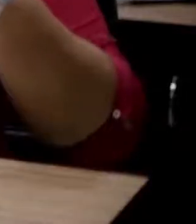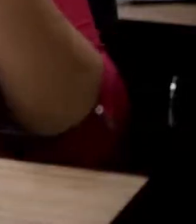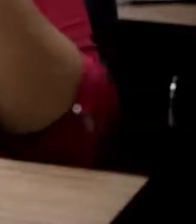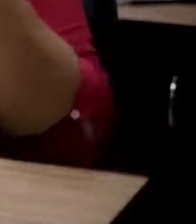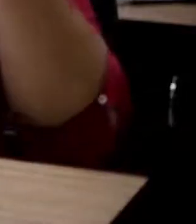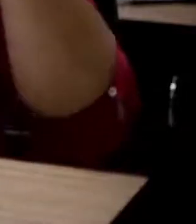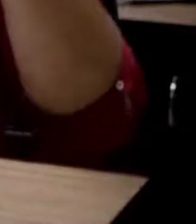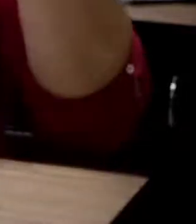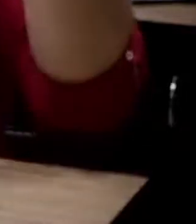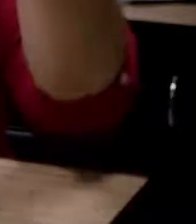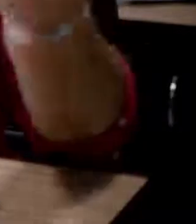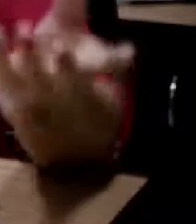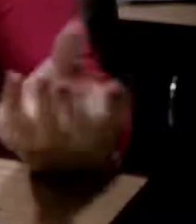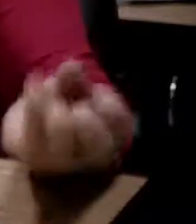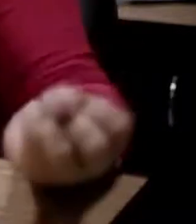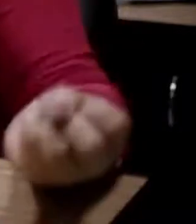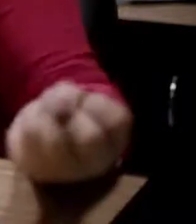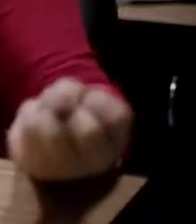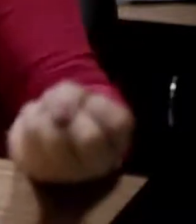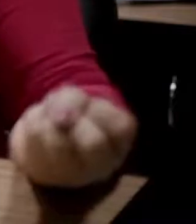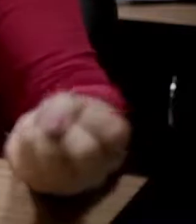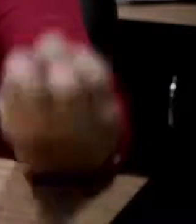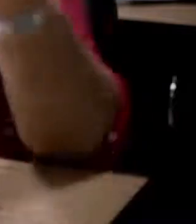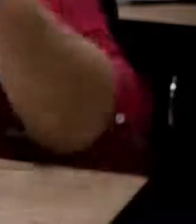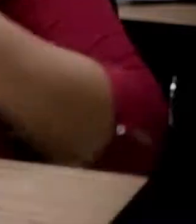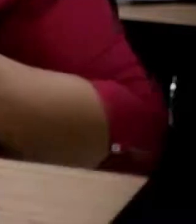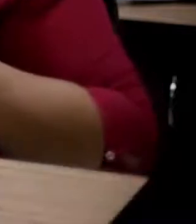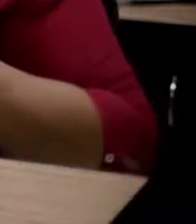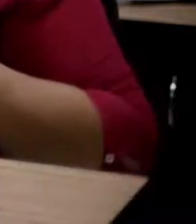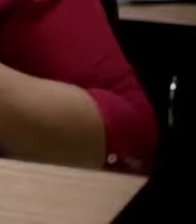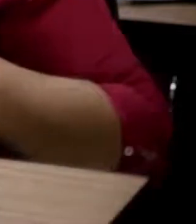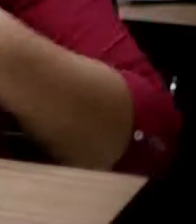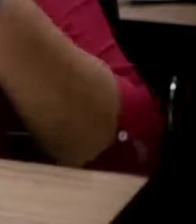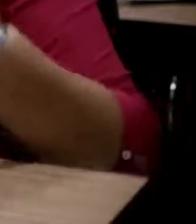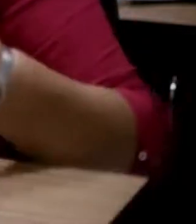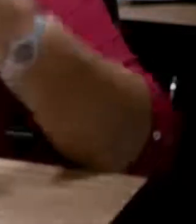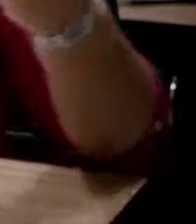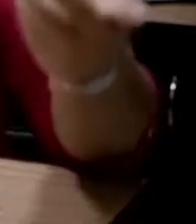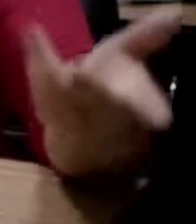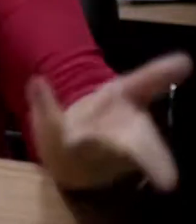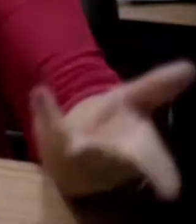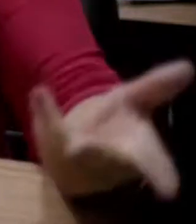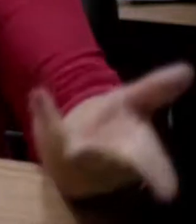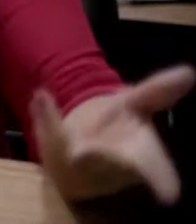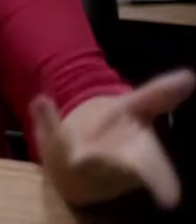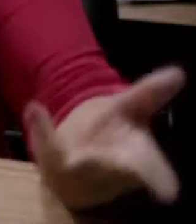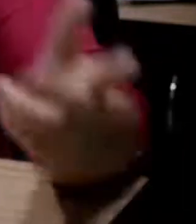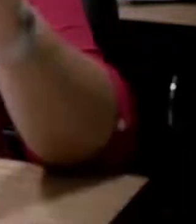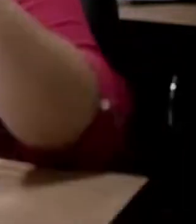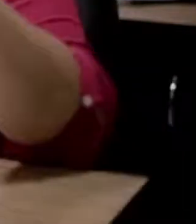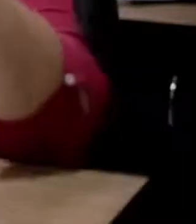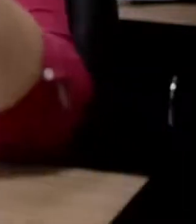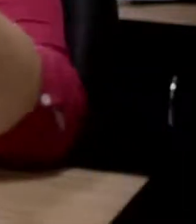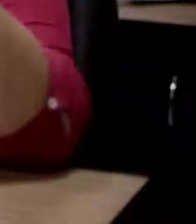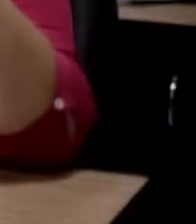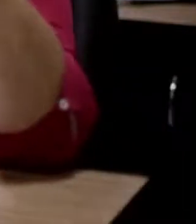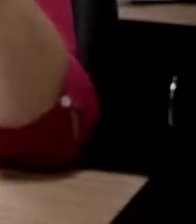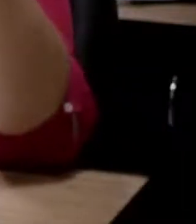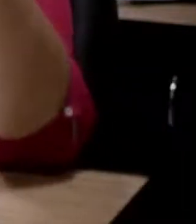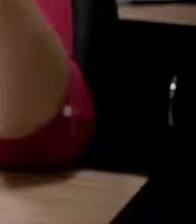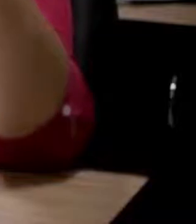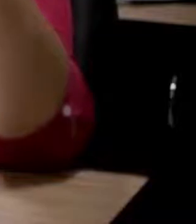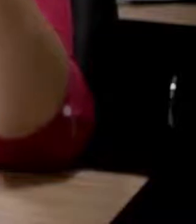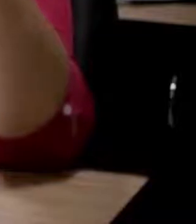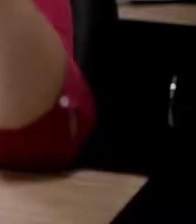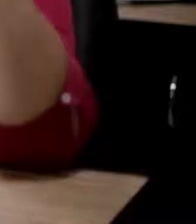eles desenvolveram habilidades que fizeram com que eles fossem poetas, e com raríssimas